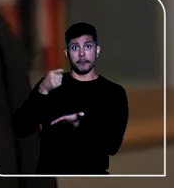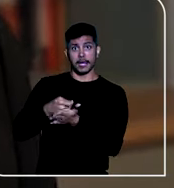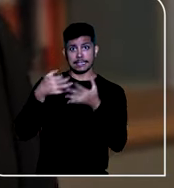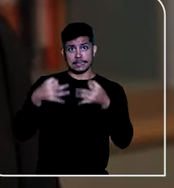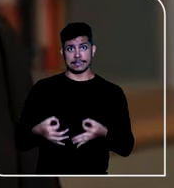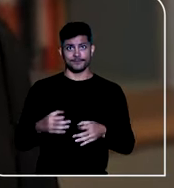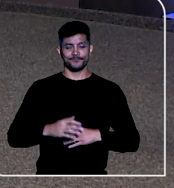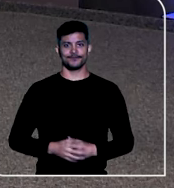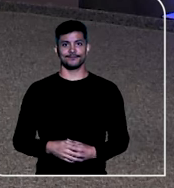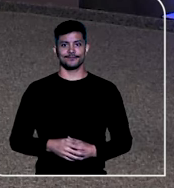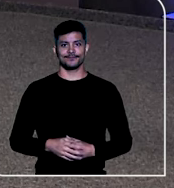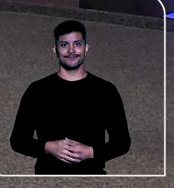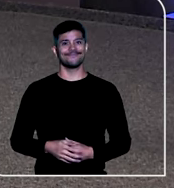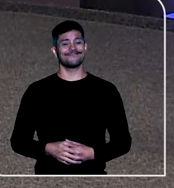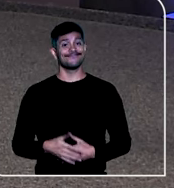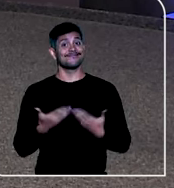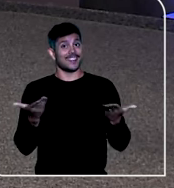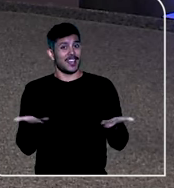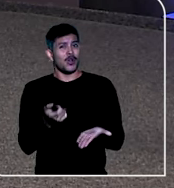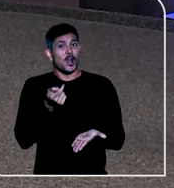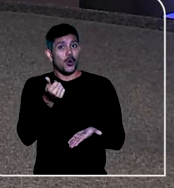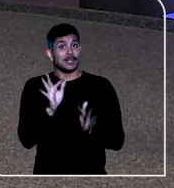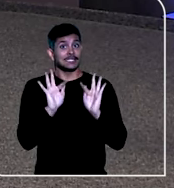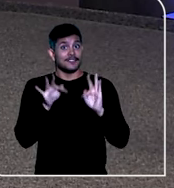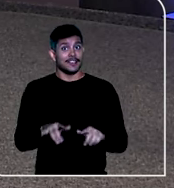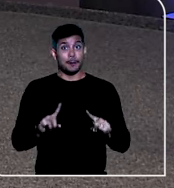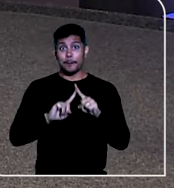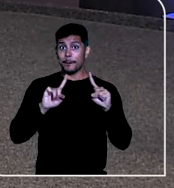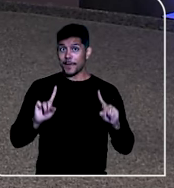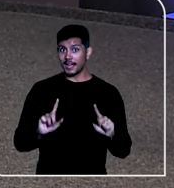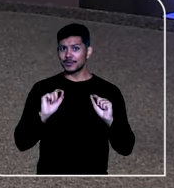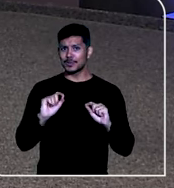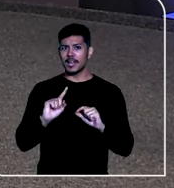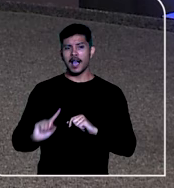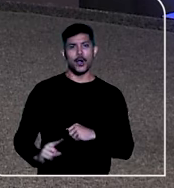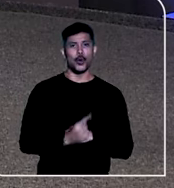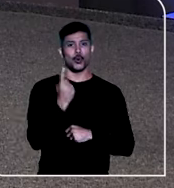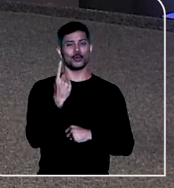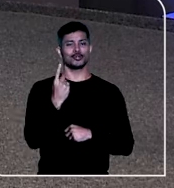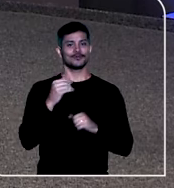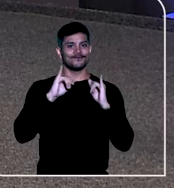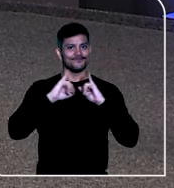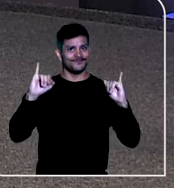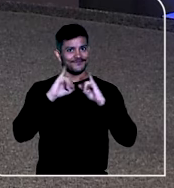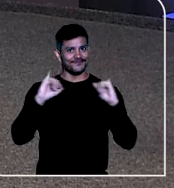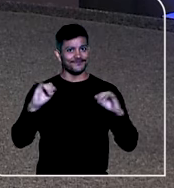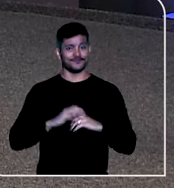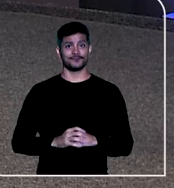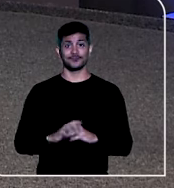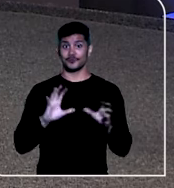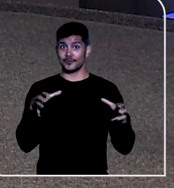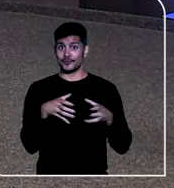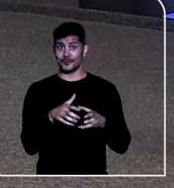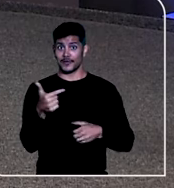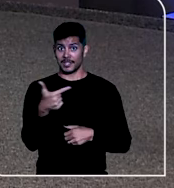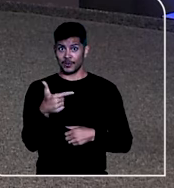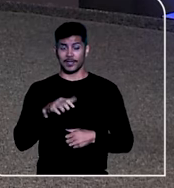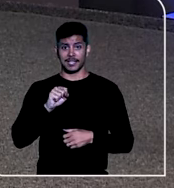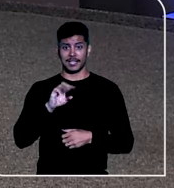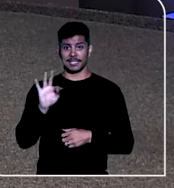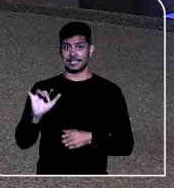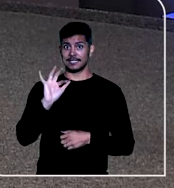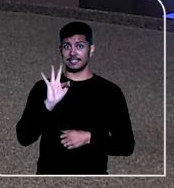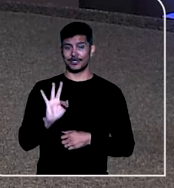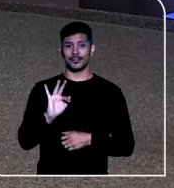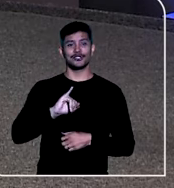pelo devedor. E antes de encerrar o programa, vamos para uma última notícia. A segunda turma do STJ